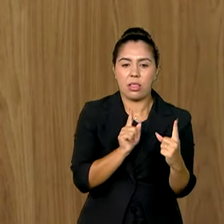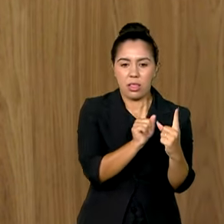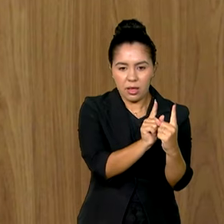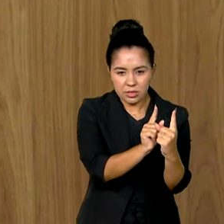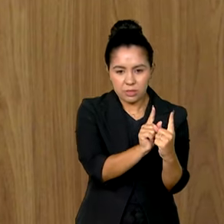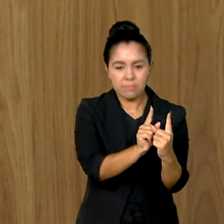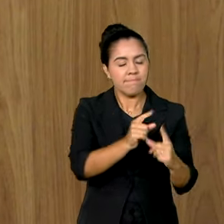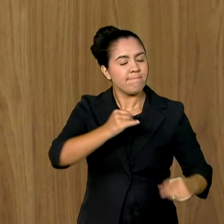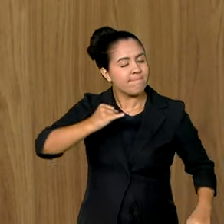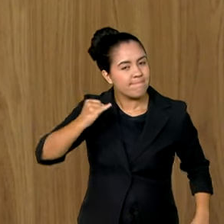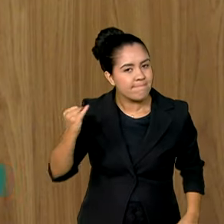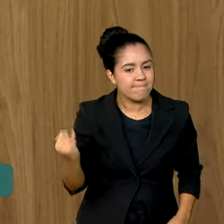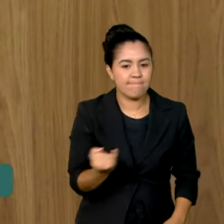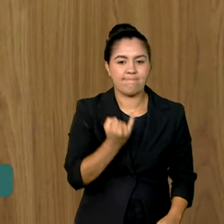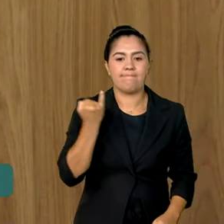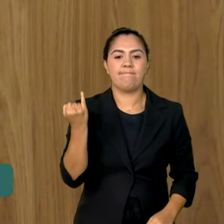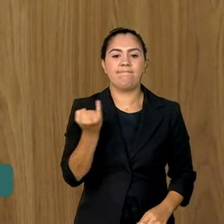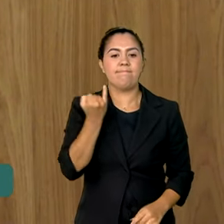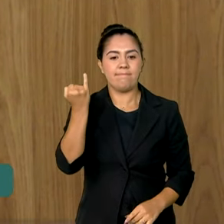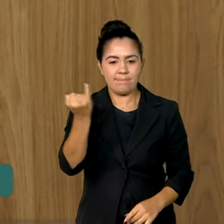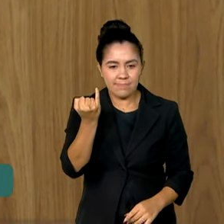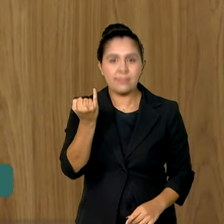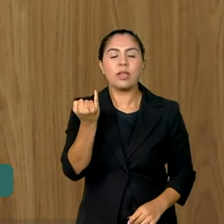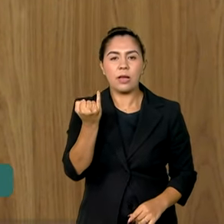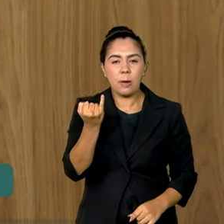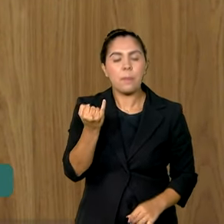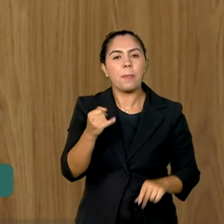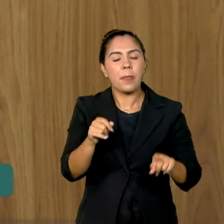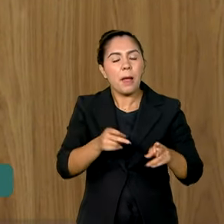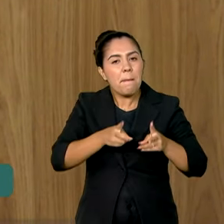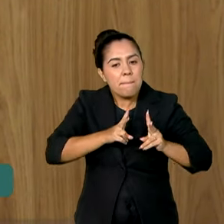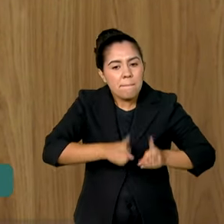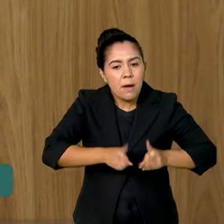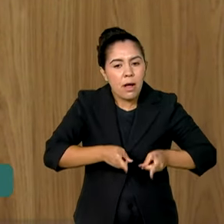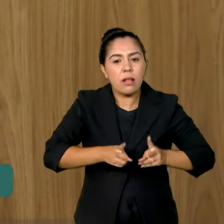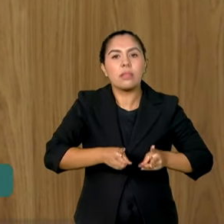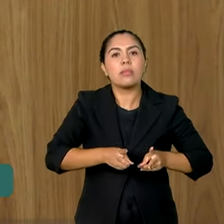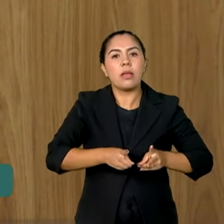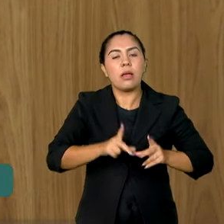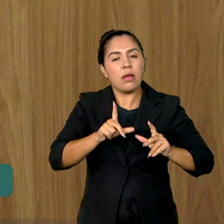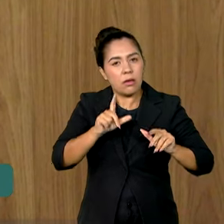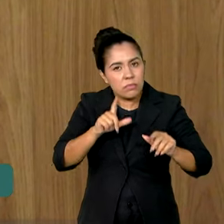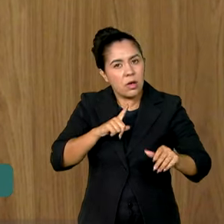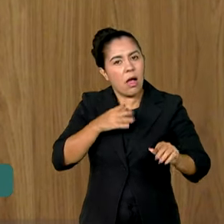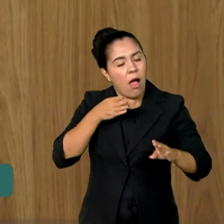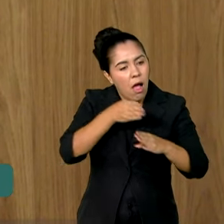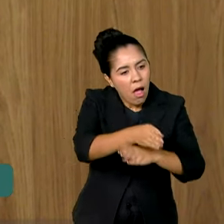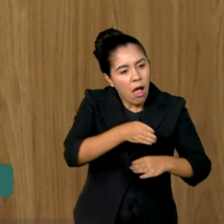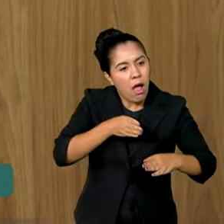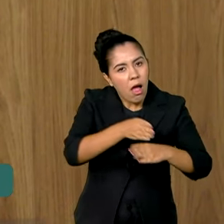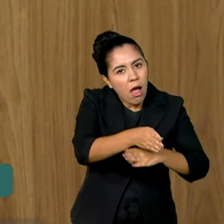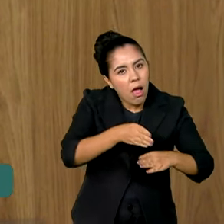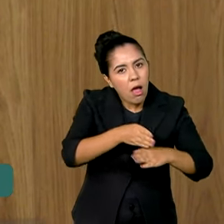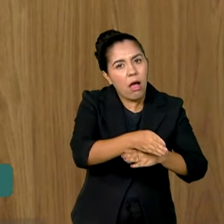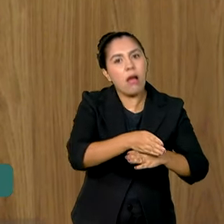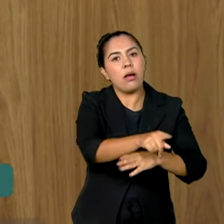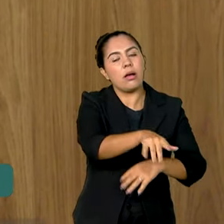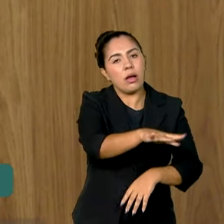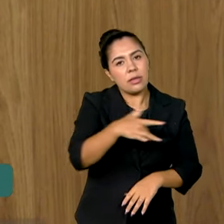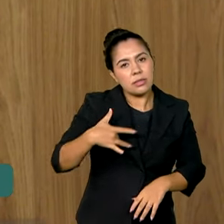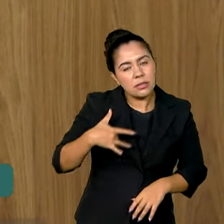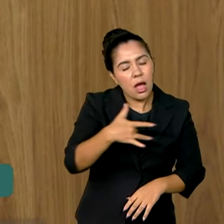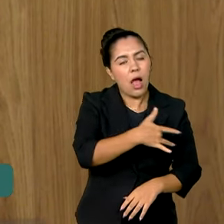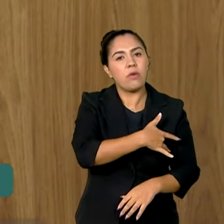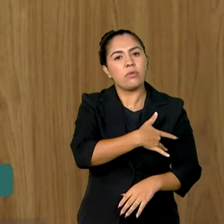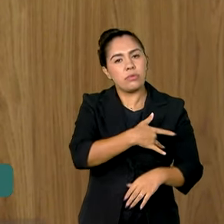É fundamental também mantermos o nosso acompanhamento de saúde em dia com